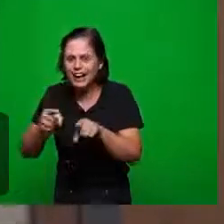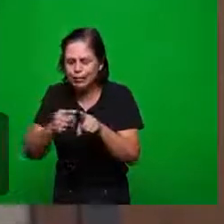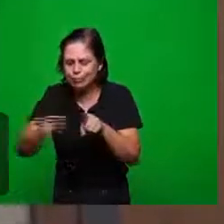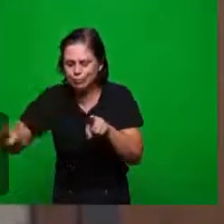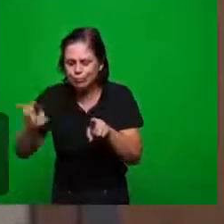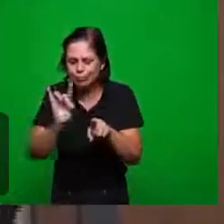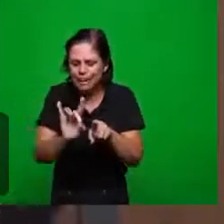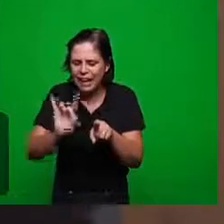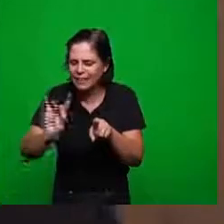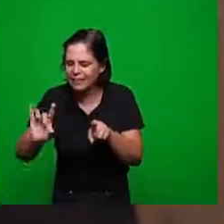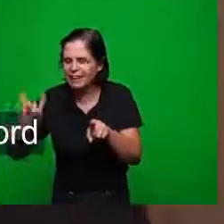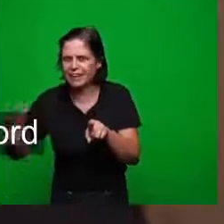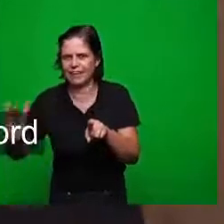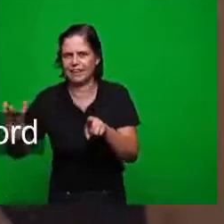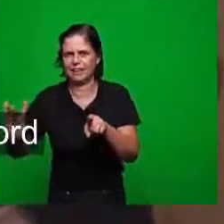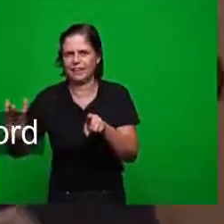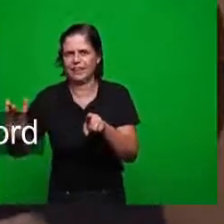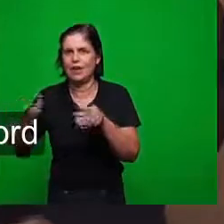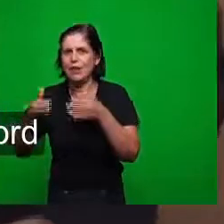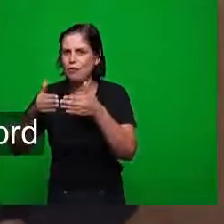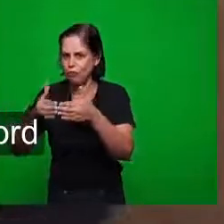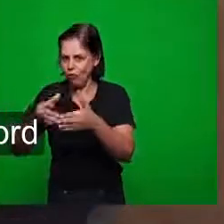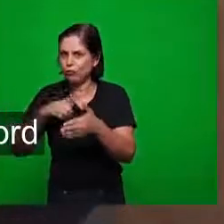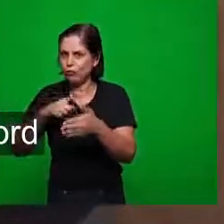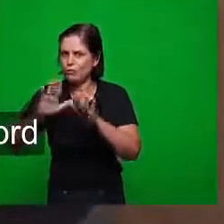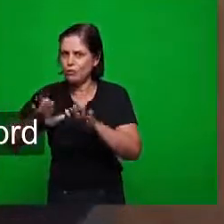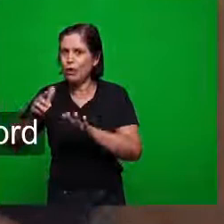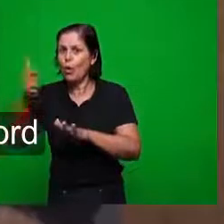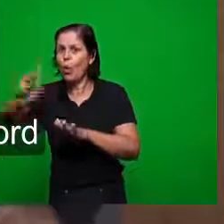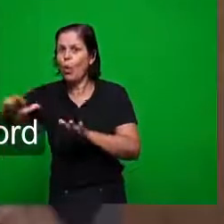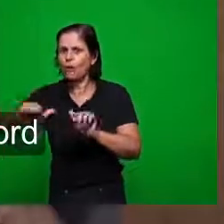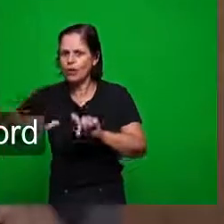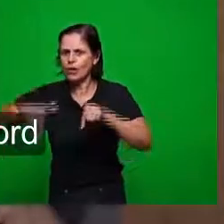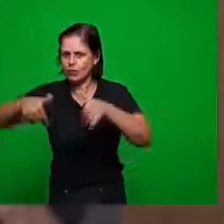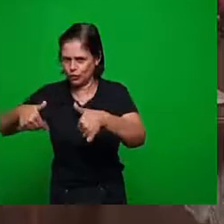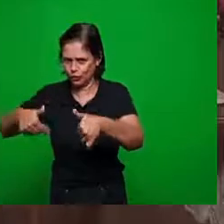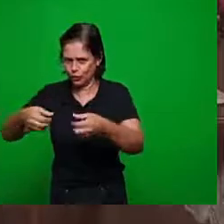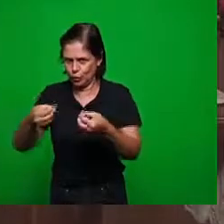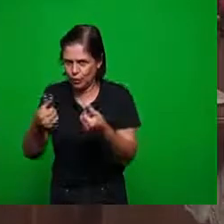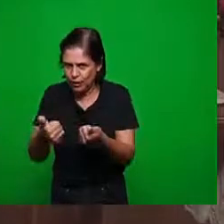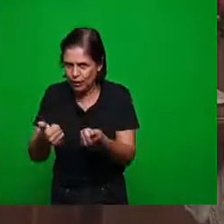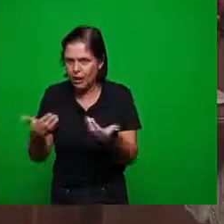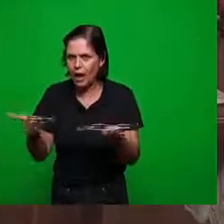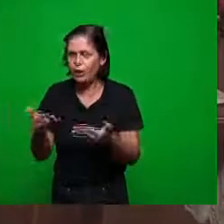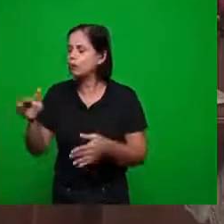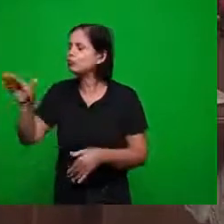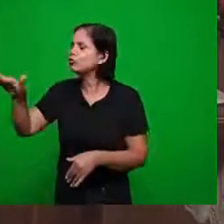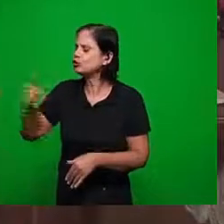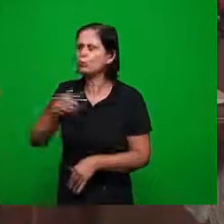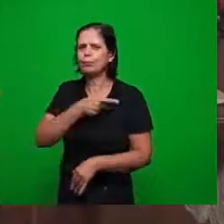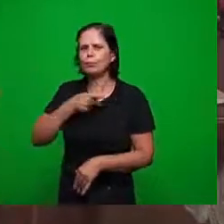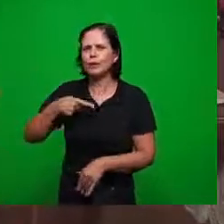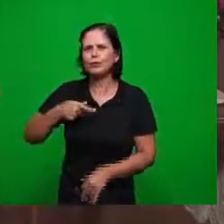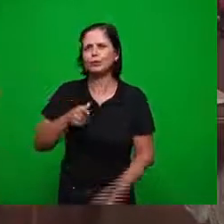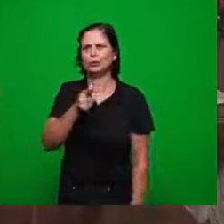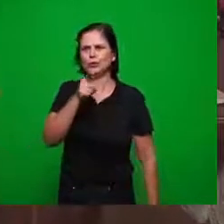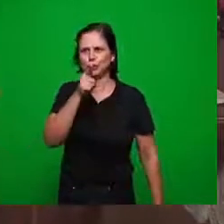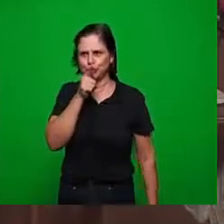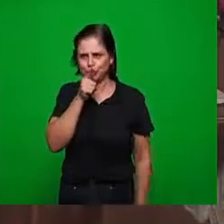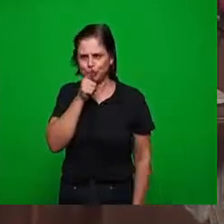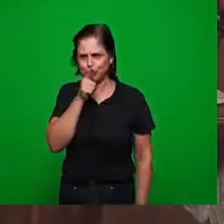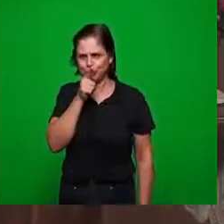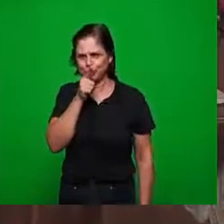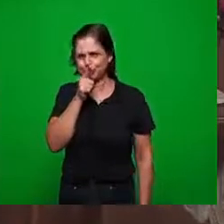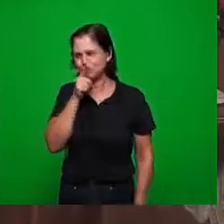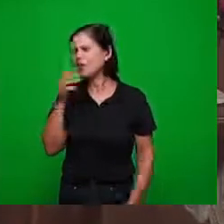outros outras operações estavam no texto da palavra vou passar a palavra portanto ao pastor gilson para que